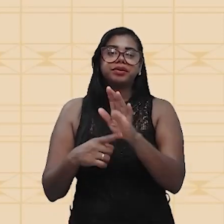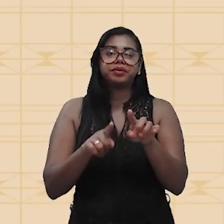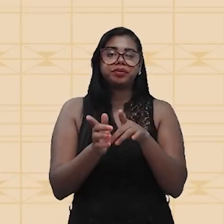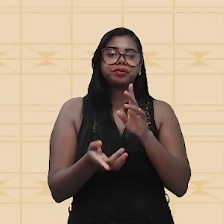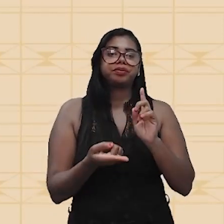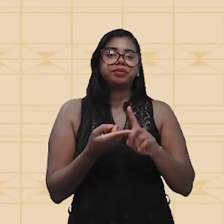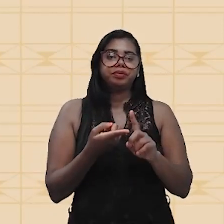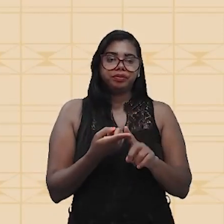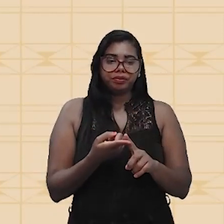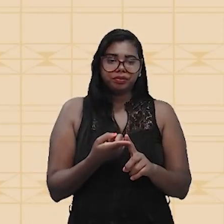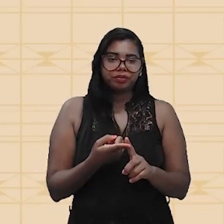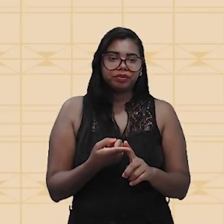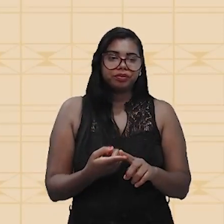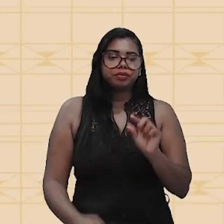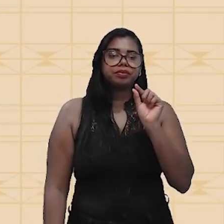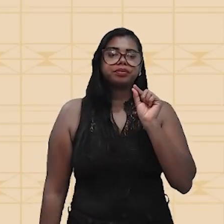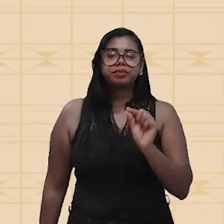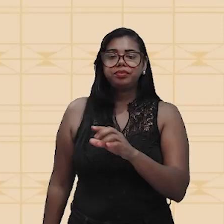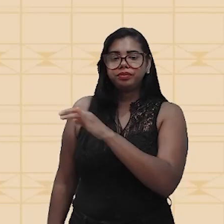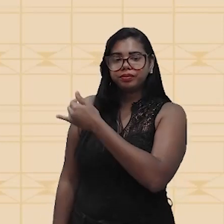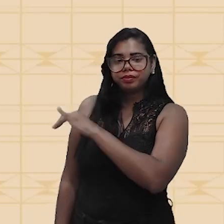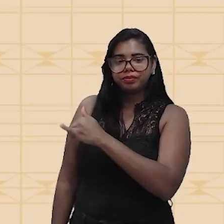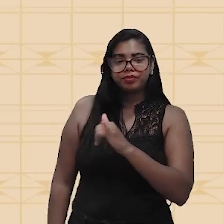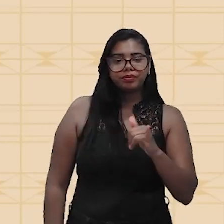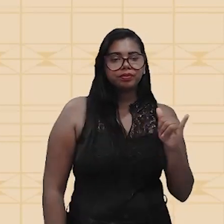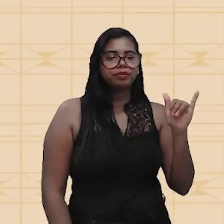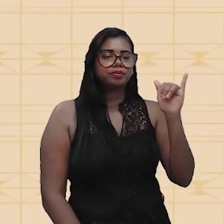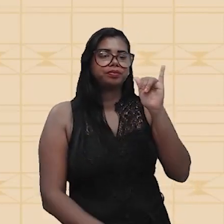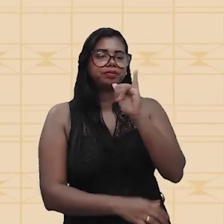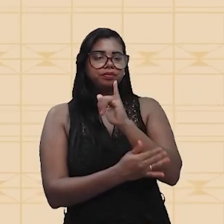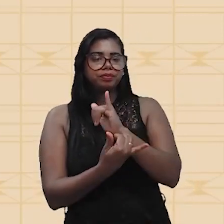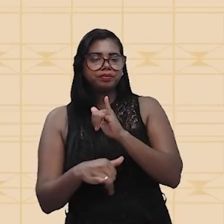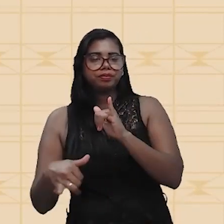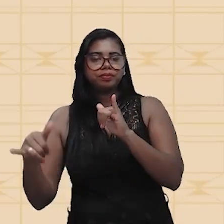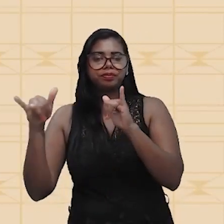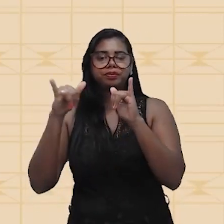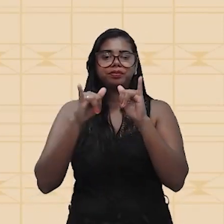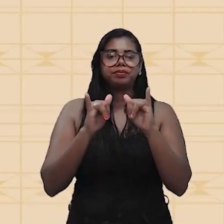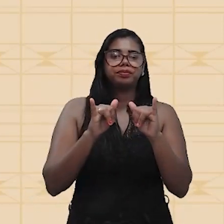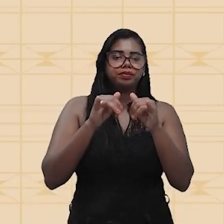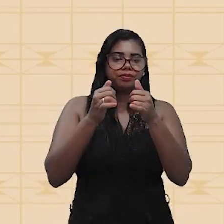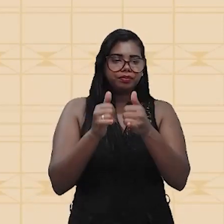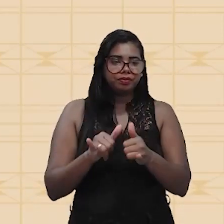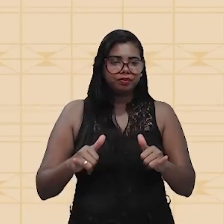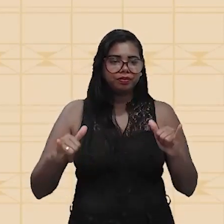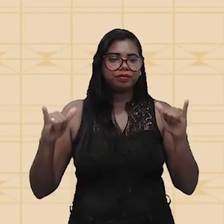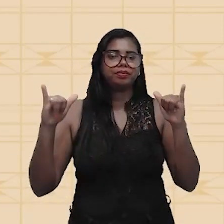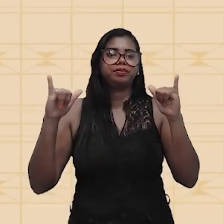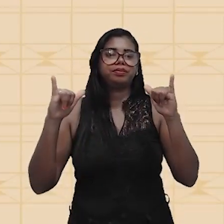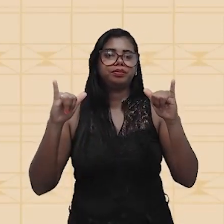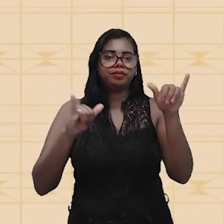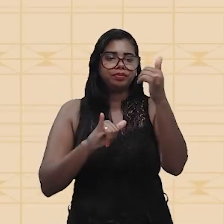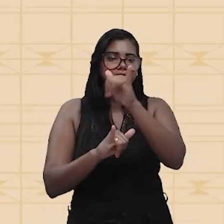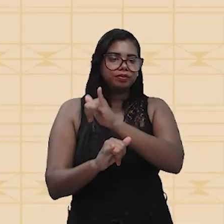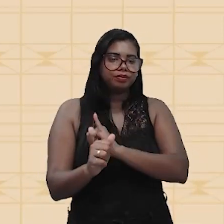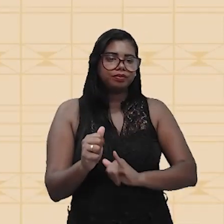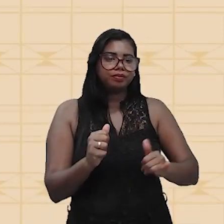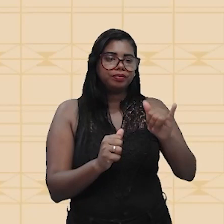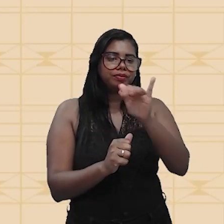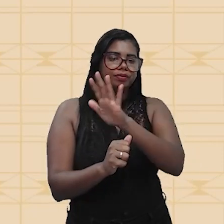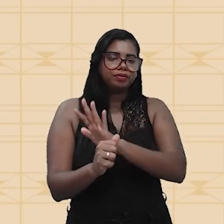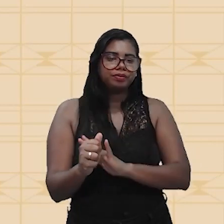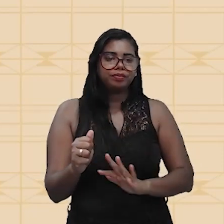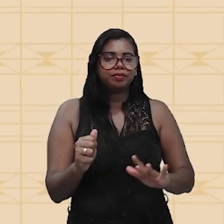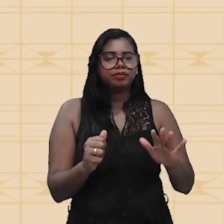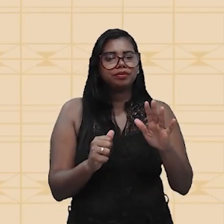fato que essa corrente elétrica, ela pode se dividir quando ela passa por um ponto de nó. Aí você